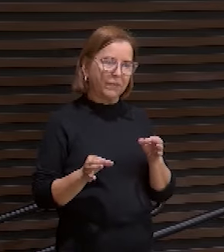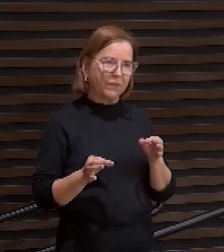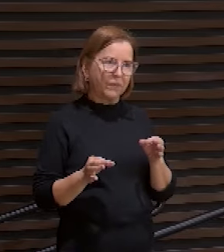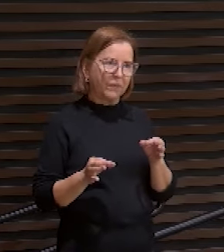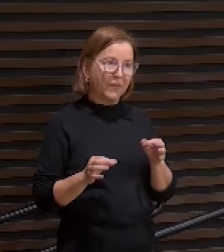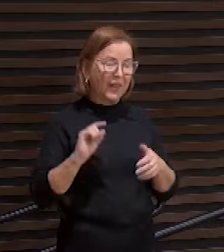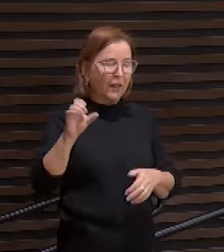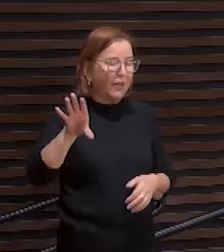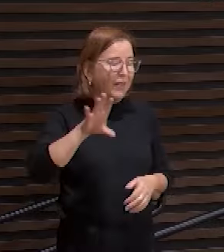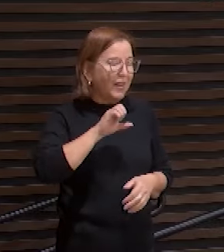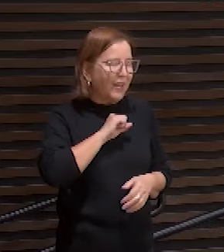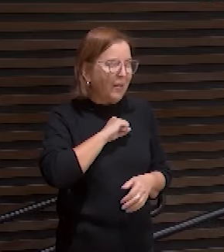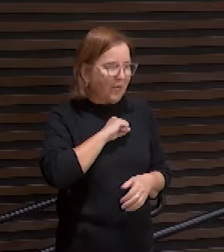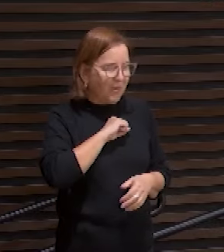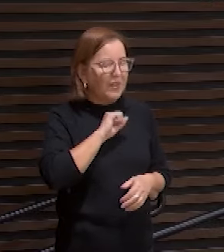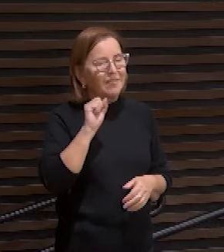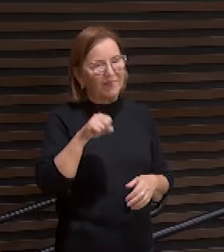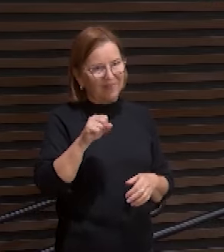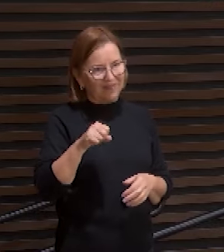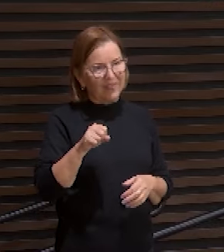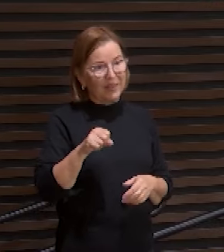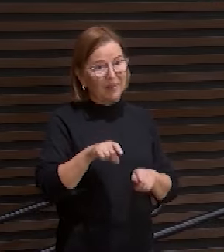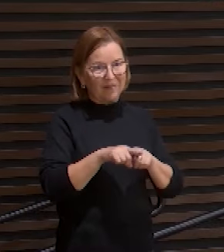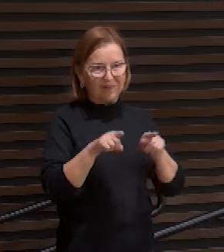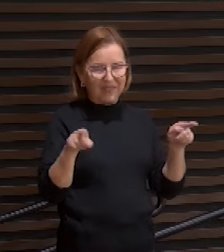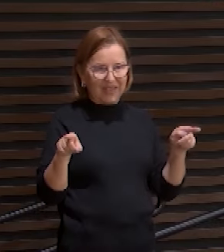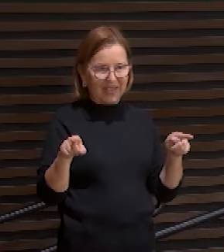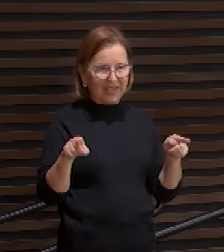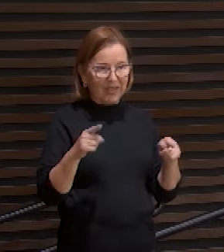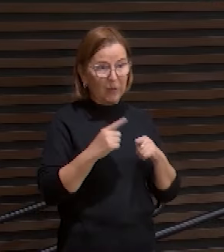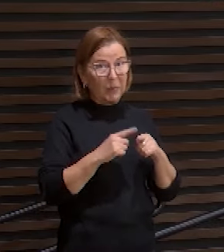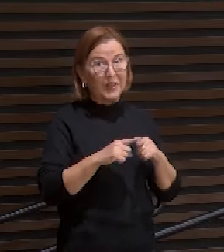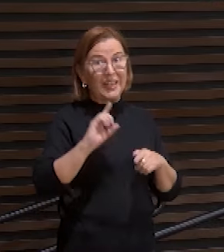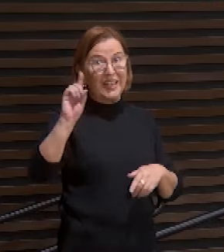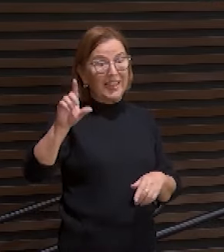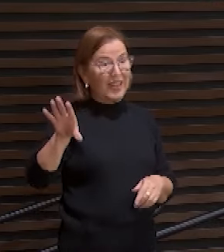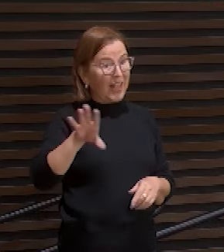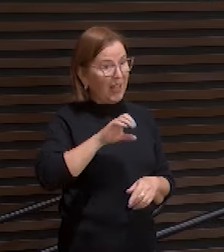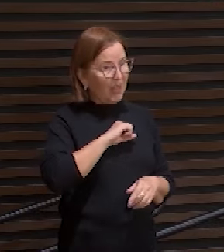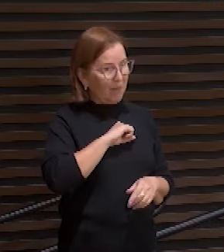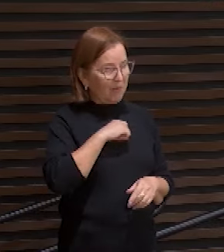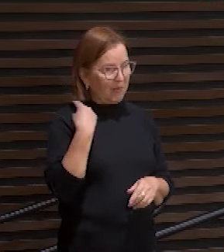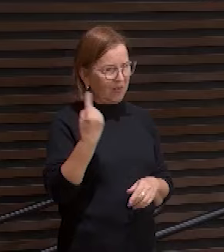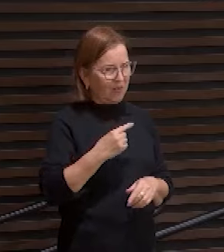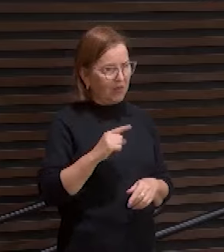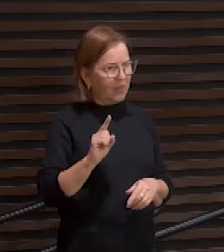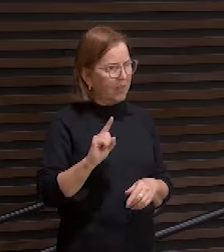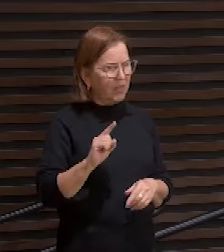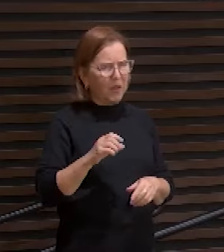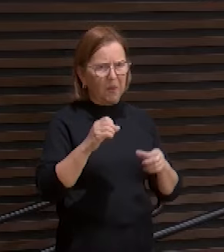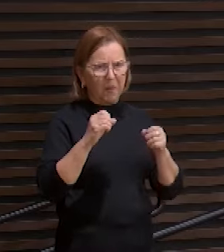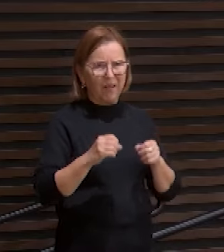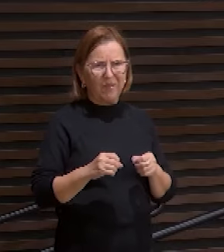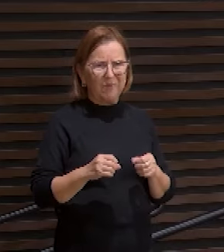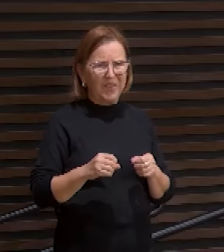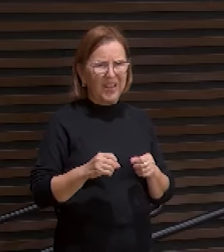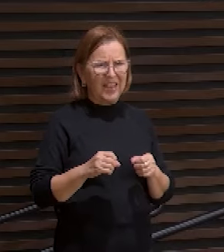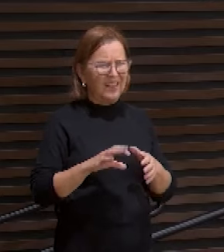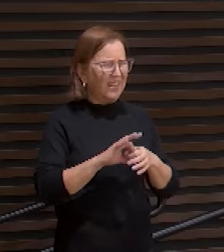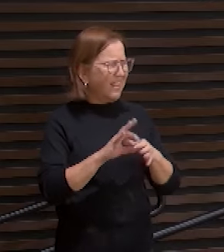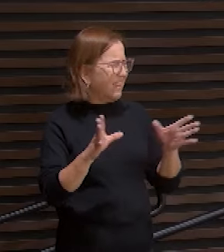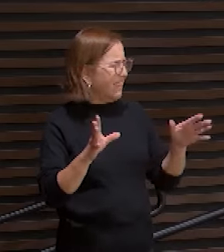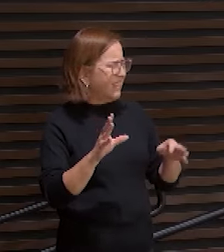ele nos amou claro que nos amou porém porque ele nos amou ele não pode simplesmente pecar o meu pecado e não está tudo certo